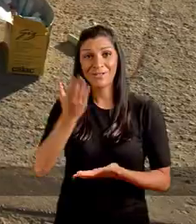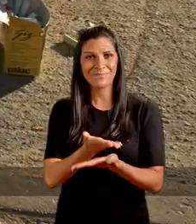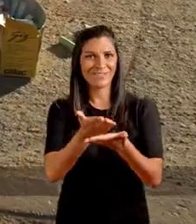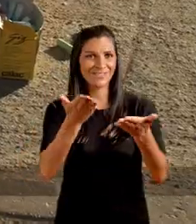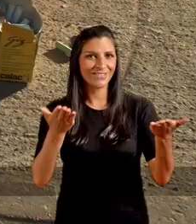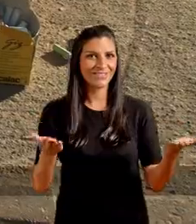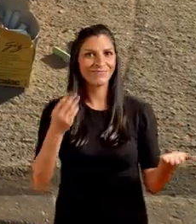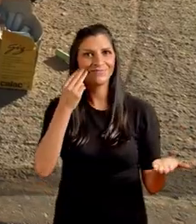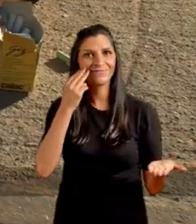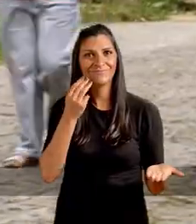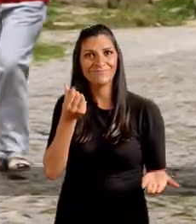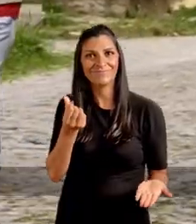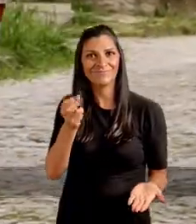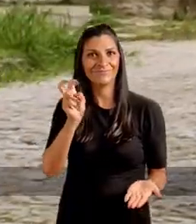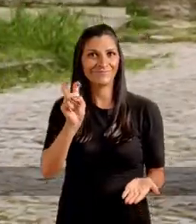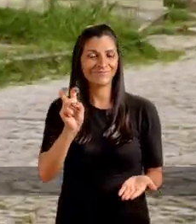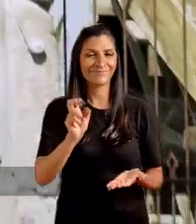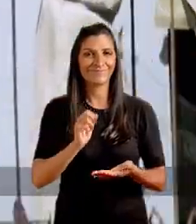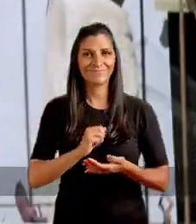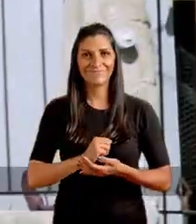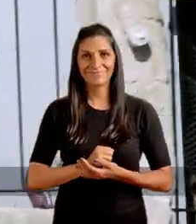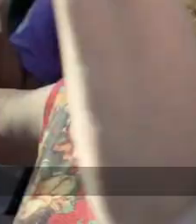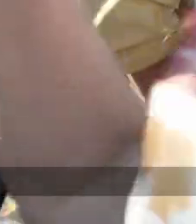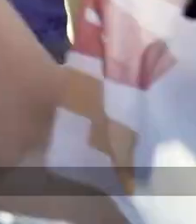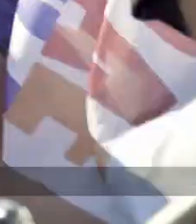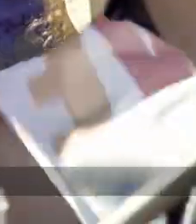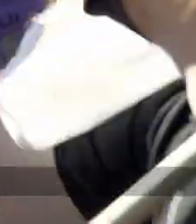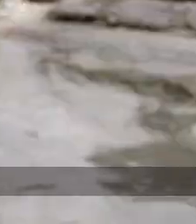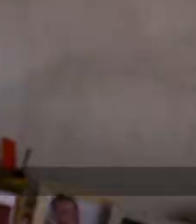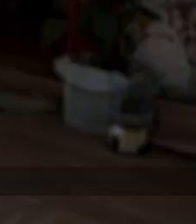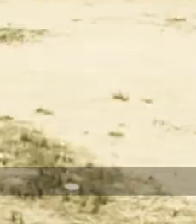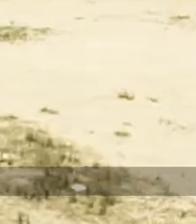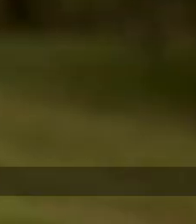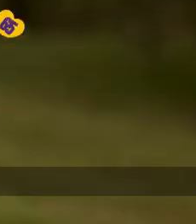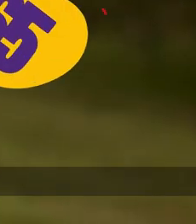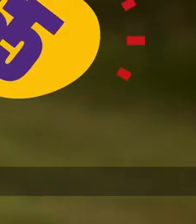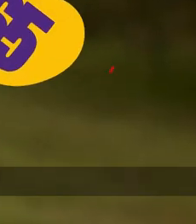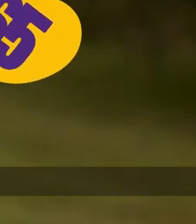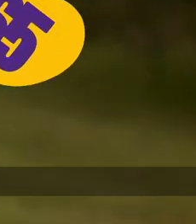Alegre para todos, Manu 65, agora é ela! Manu!